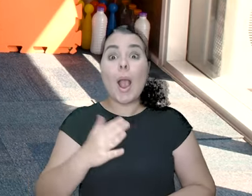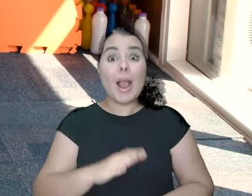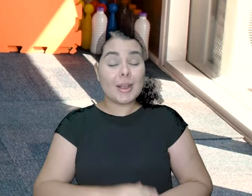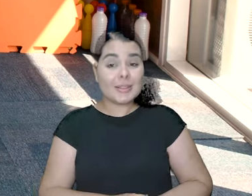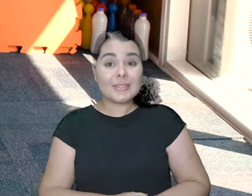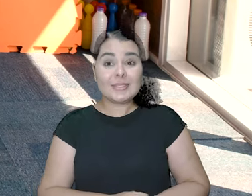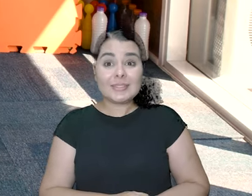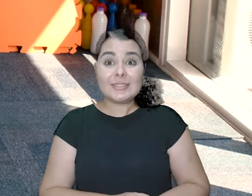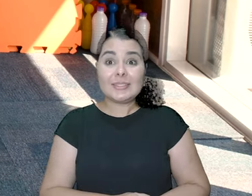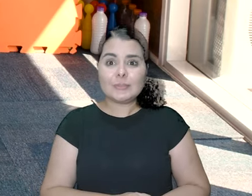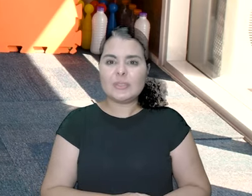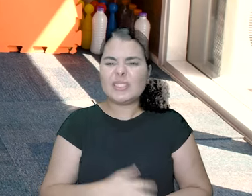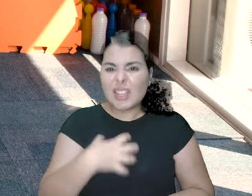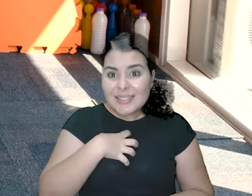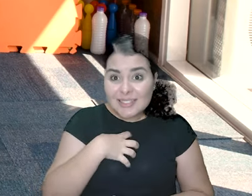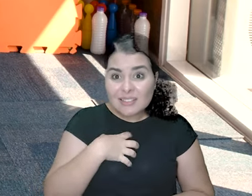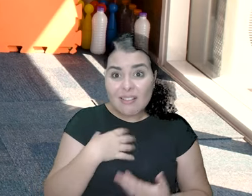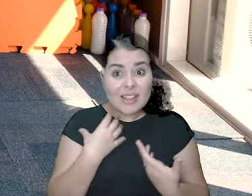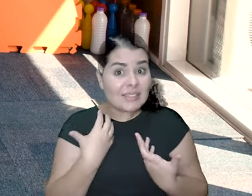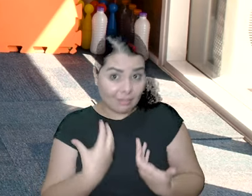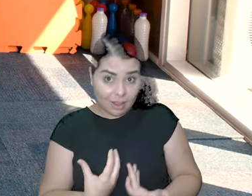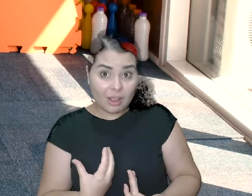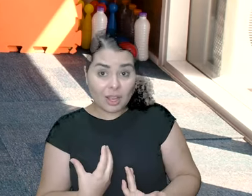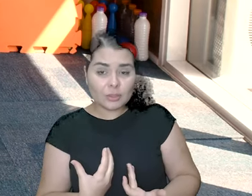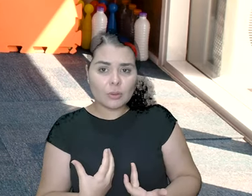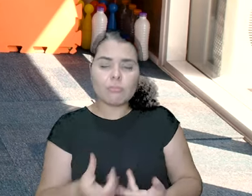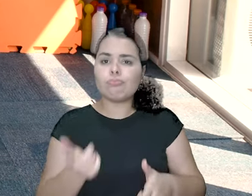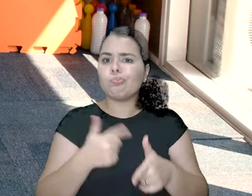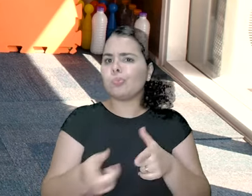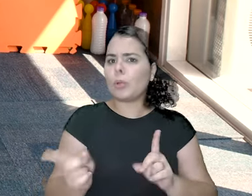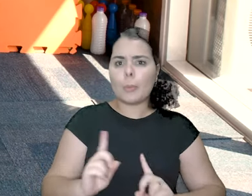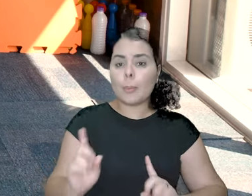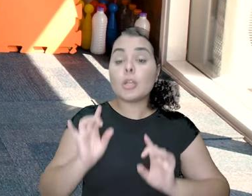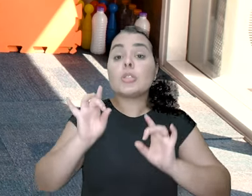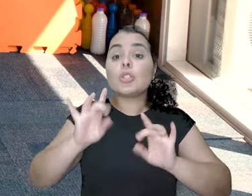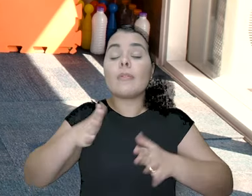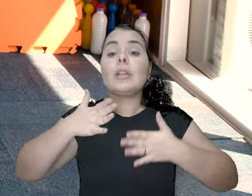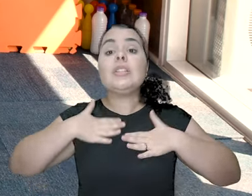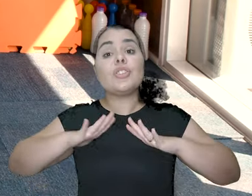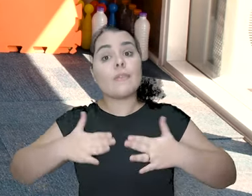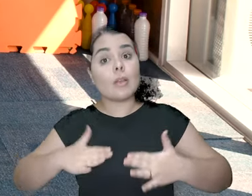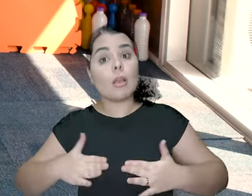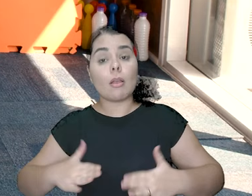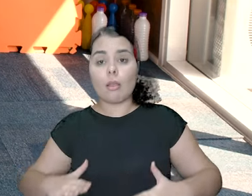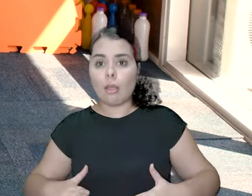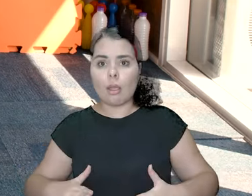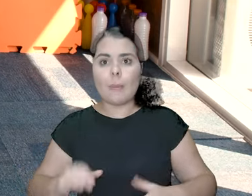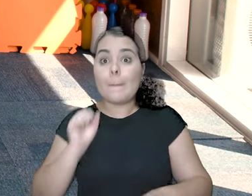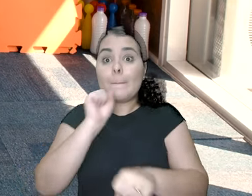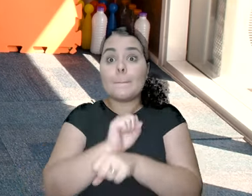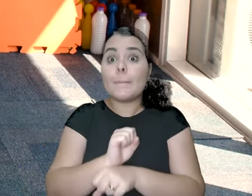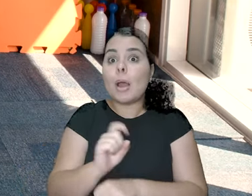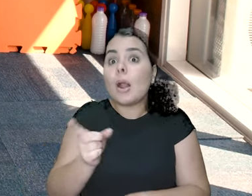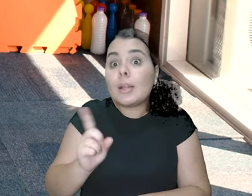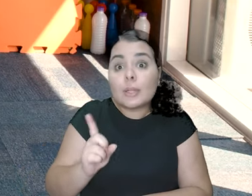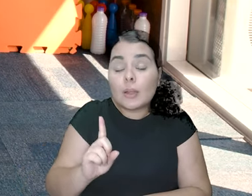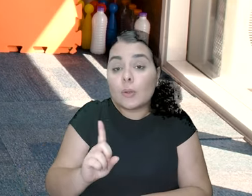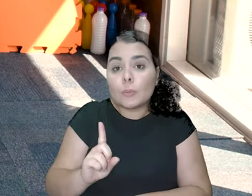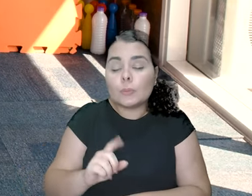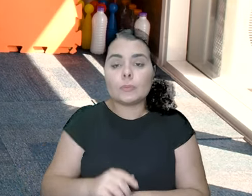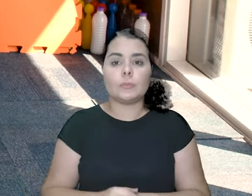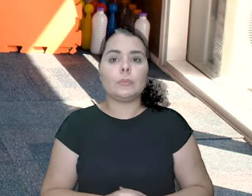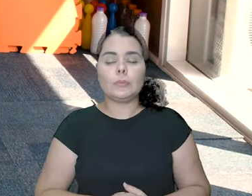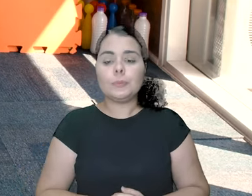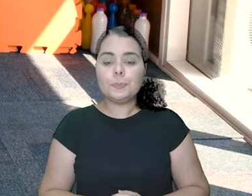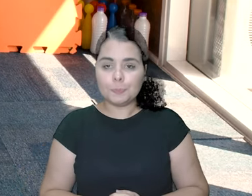Boa, pessoal! Se começou a ficar cansado, só diminua o ritmo. Não